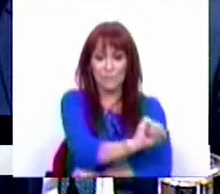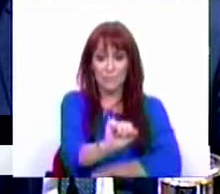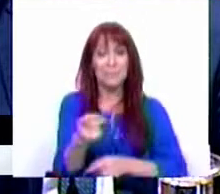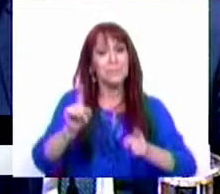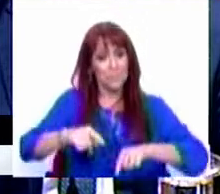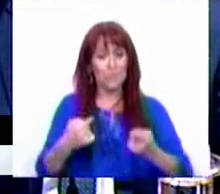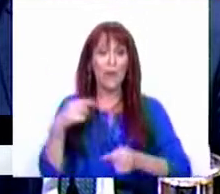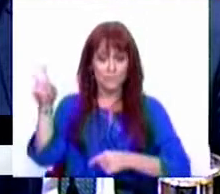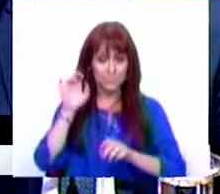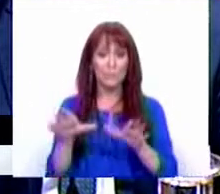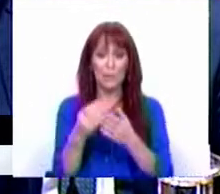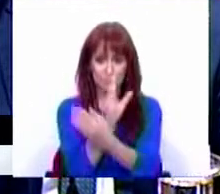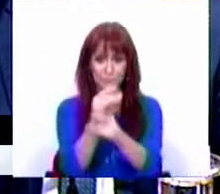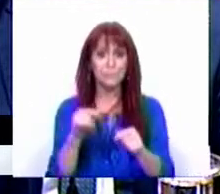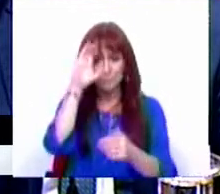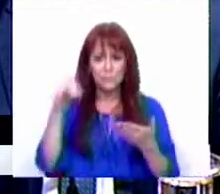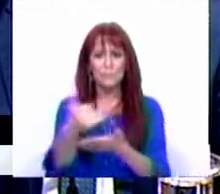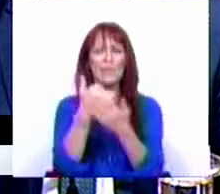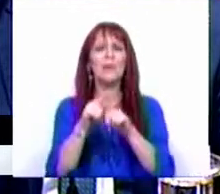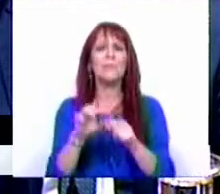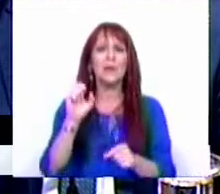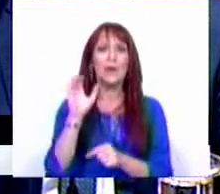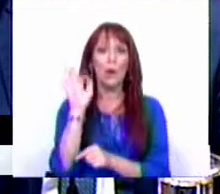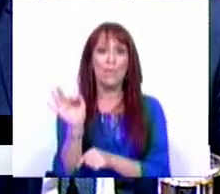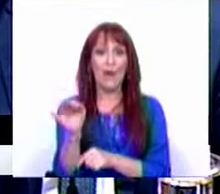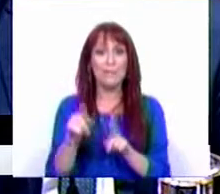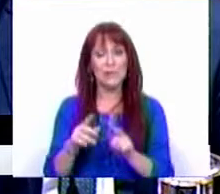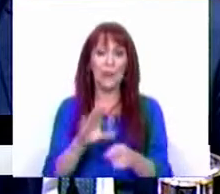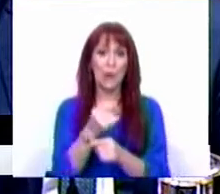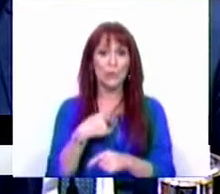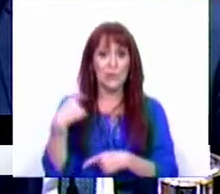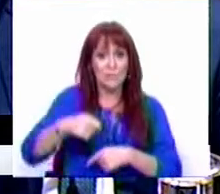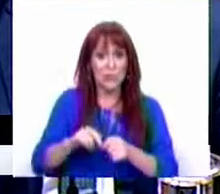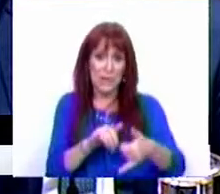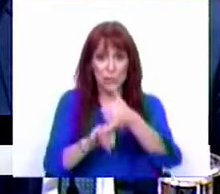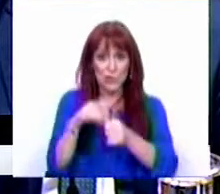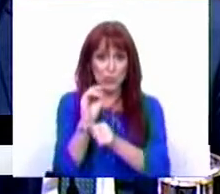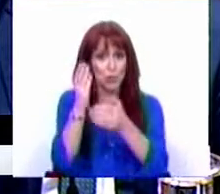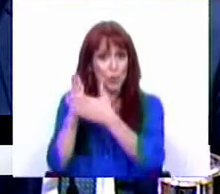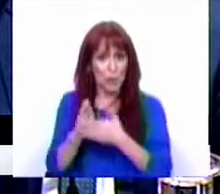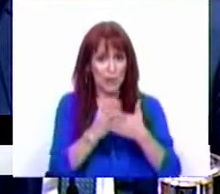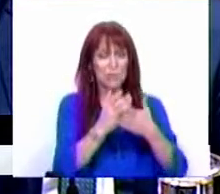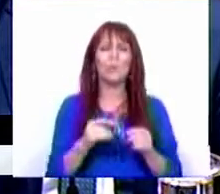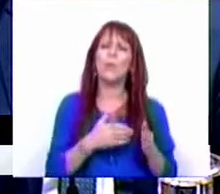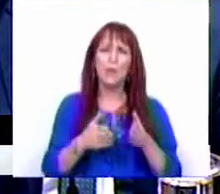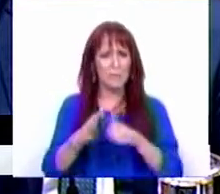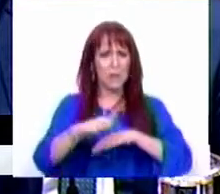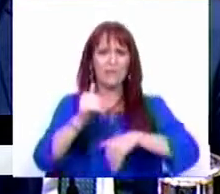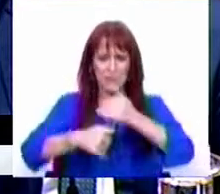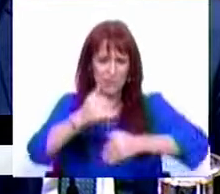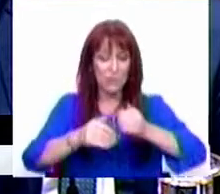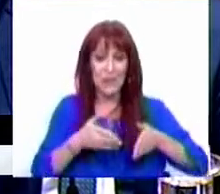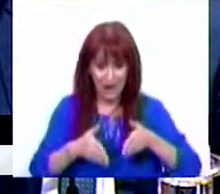tivemos também e ouvimos um grupo de alunos auscultados através da Comparte e também alunos presidentes de associações de estudantes. Foi esse o caminho que fizemos,